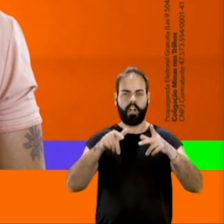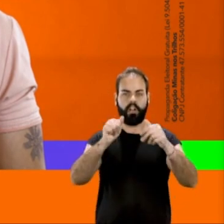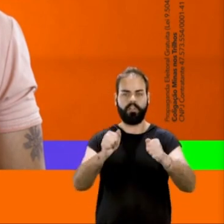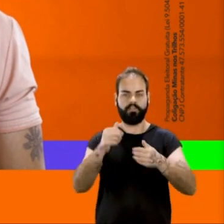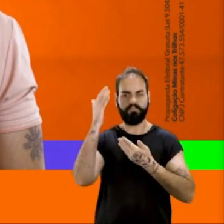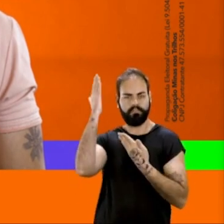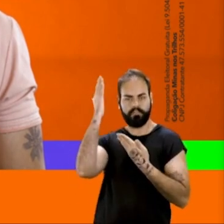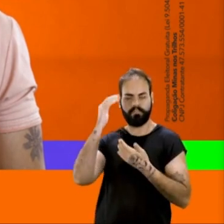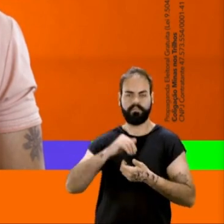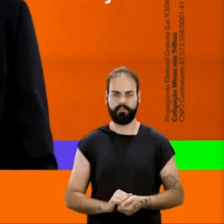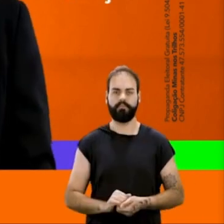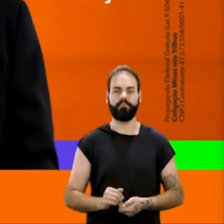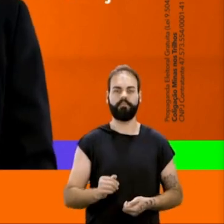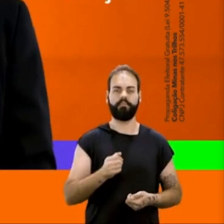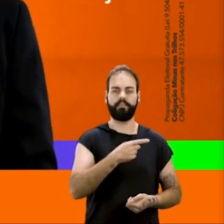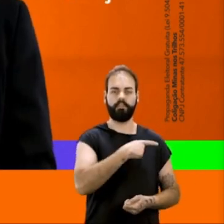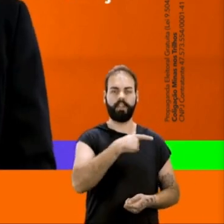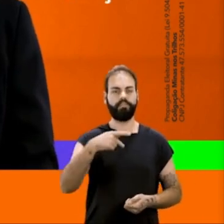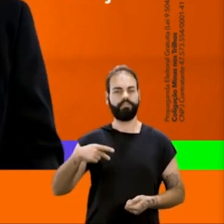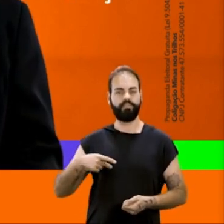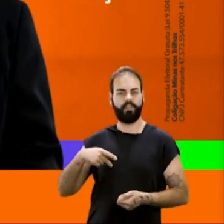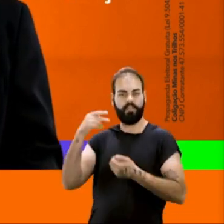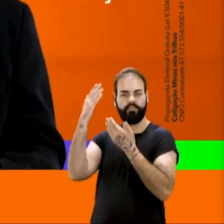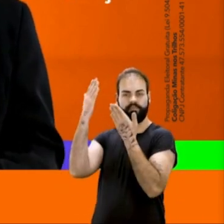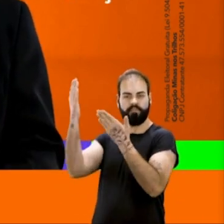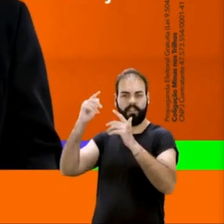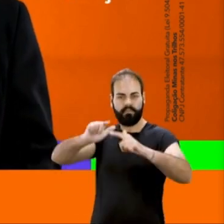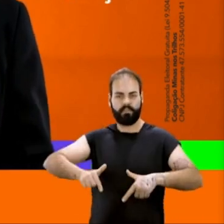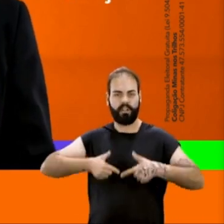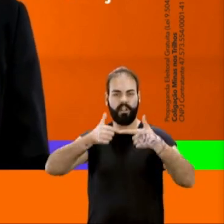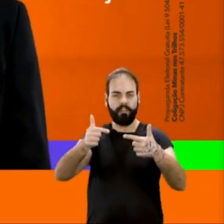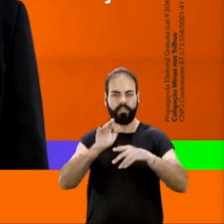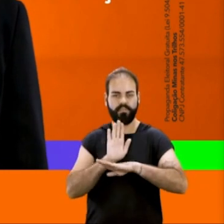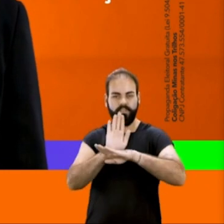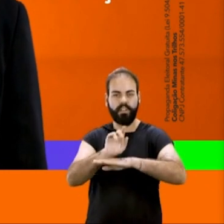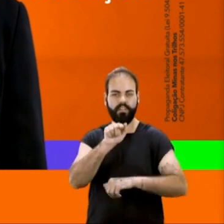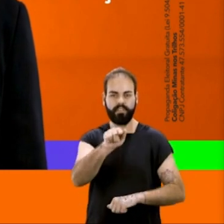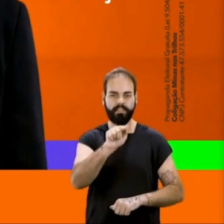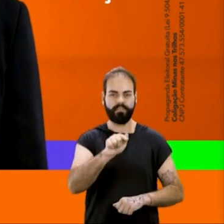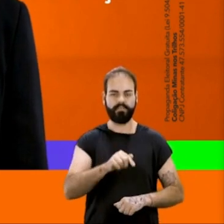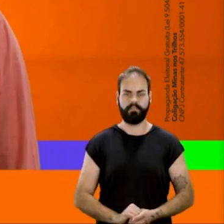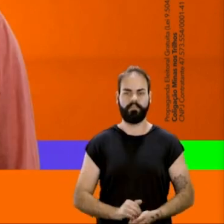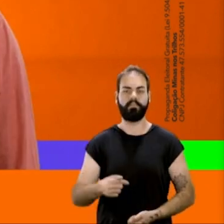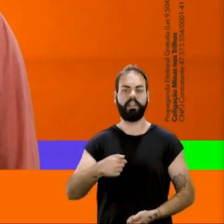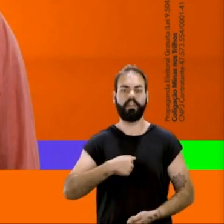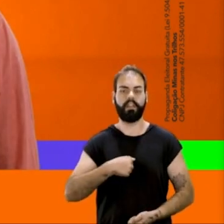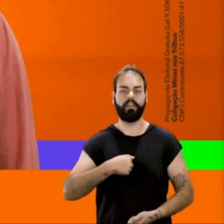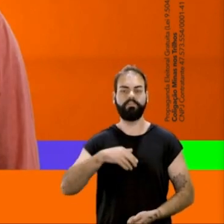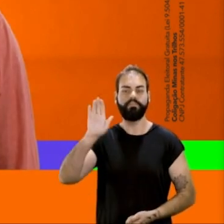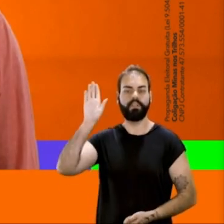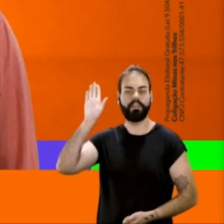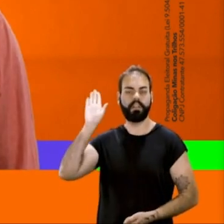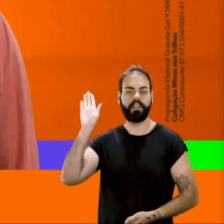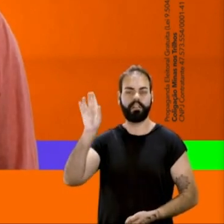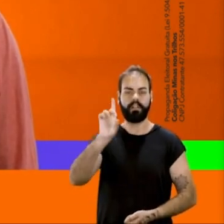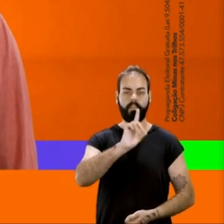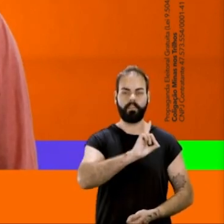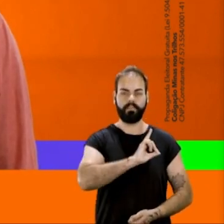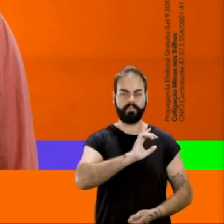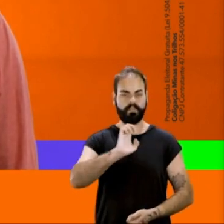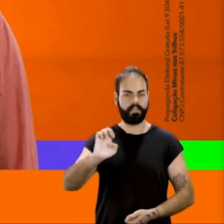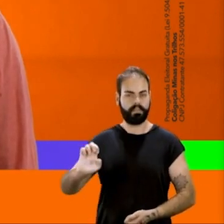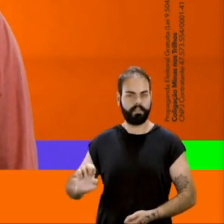Rezende, 11, 6, 11. Pastor Julião, estou na luta por você, 11, 625. Sou candidato a deputado